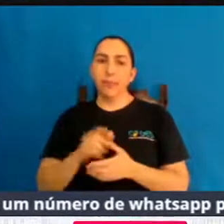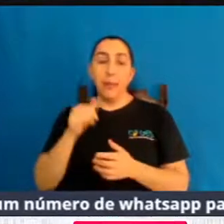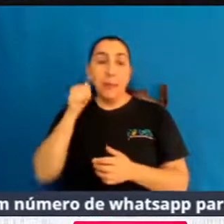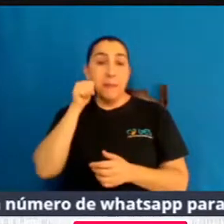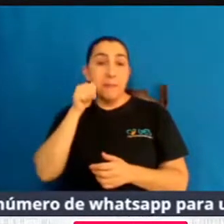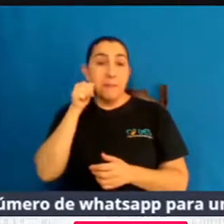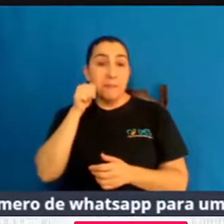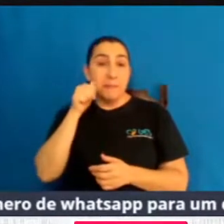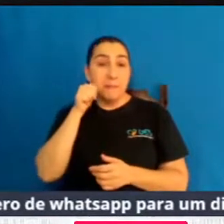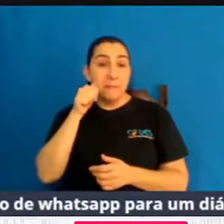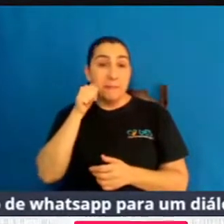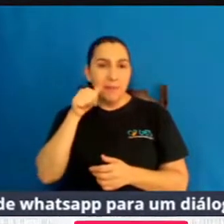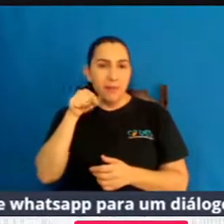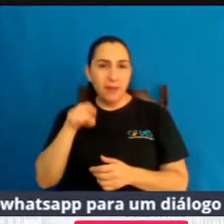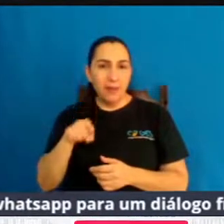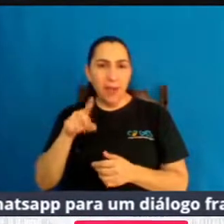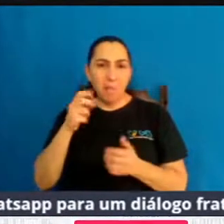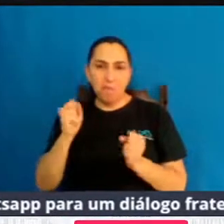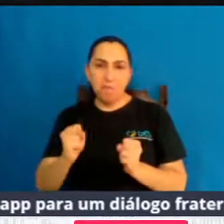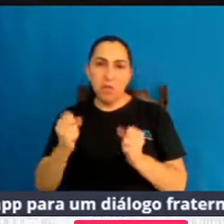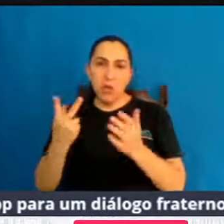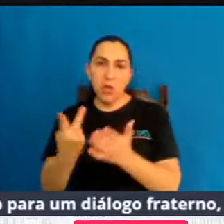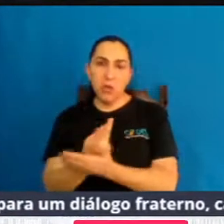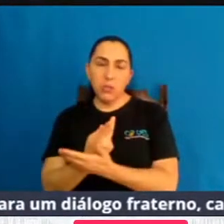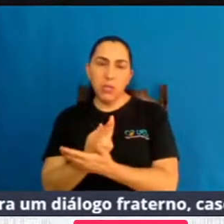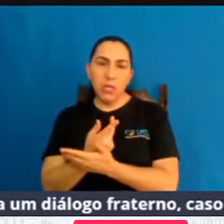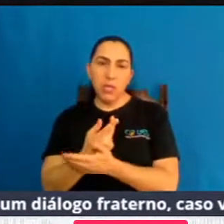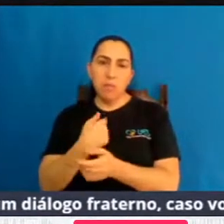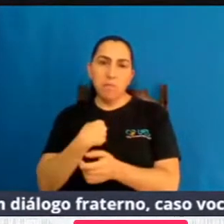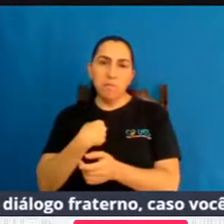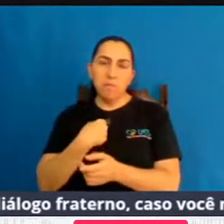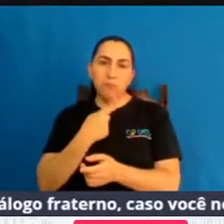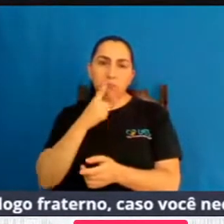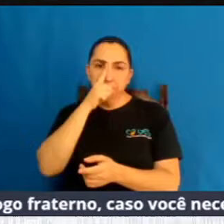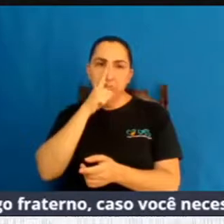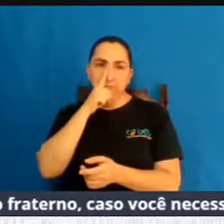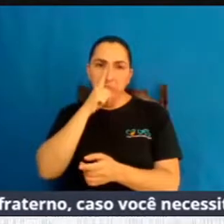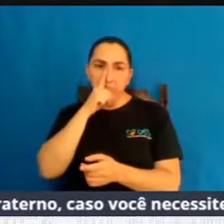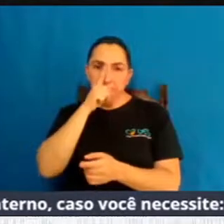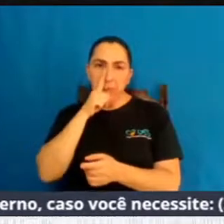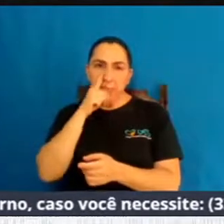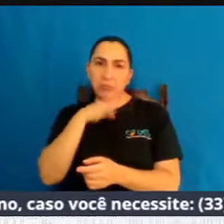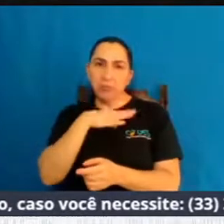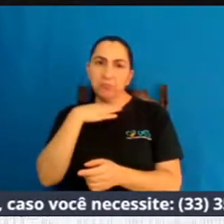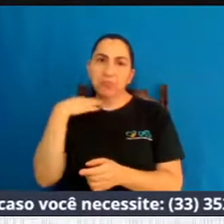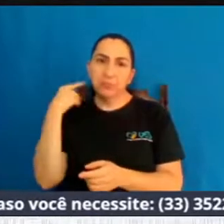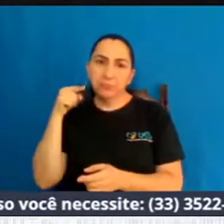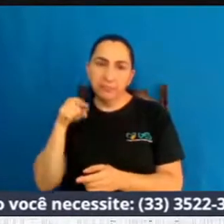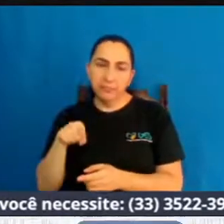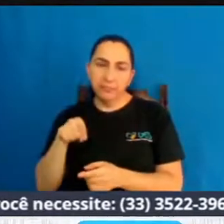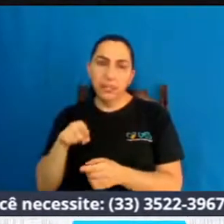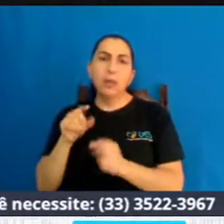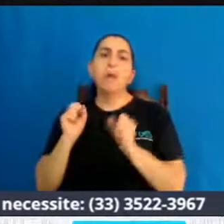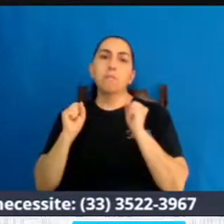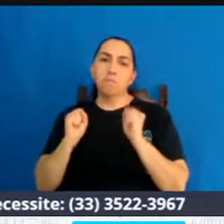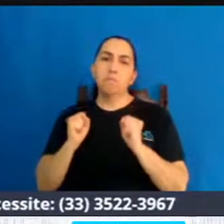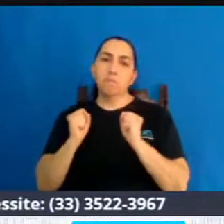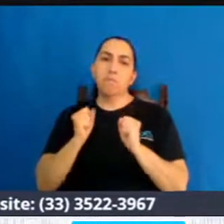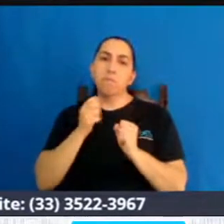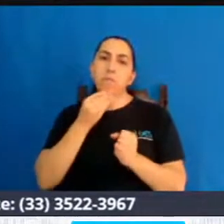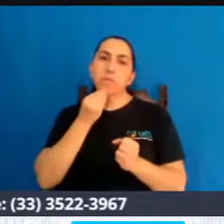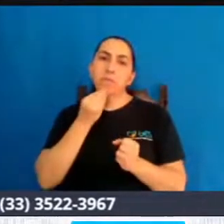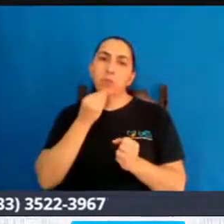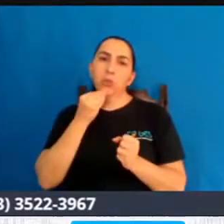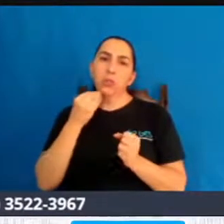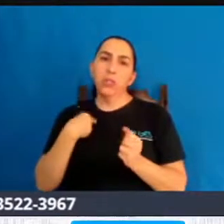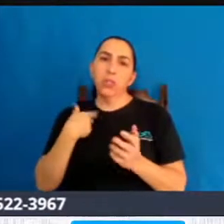para a mãe, a legislação brasileira permite o aborto nesse caso, tá? Chamado aborto terapêutico. Então, tem